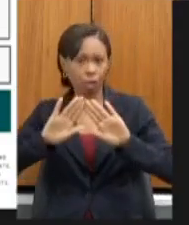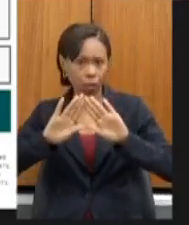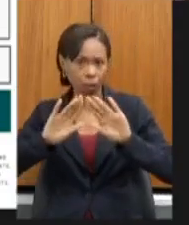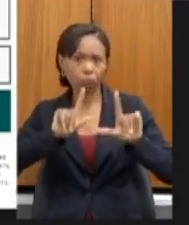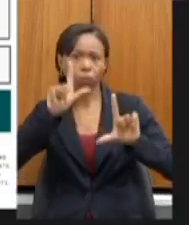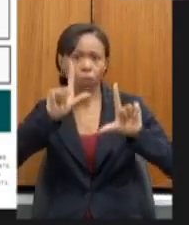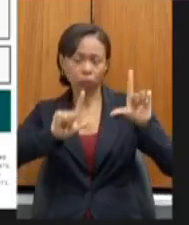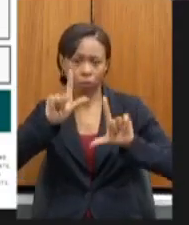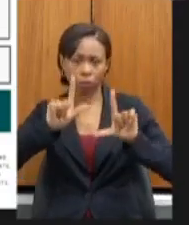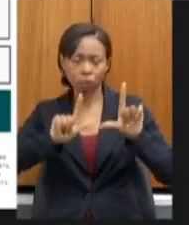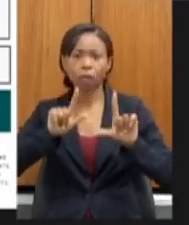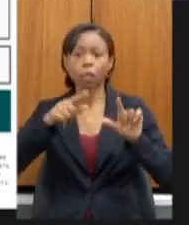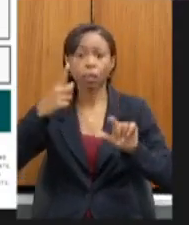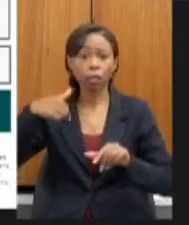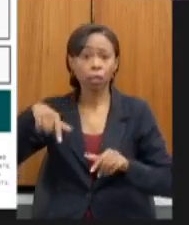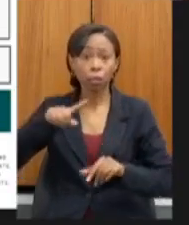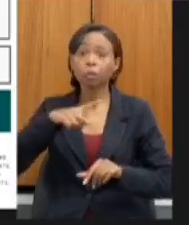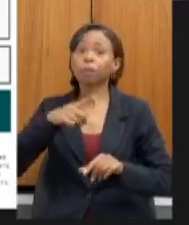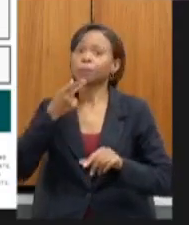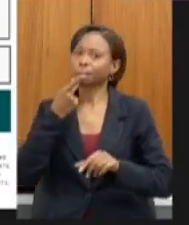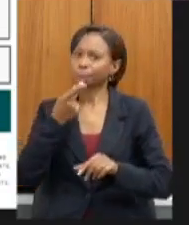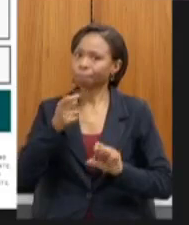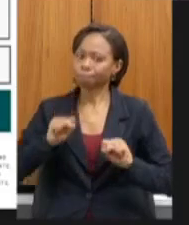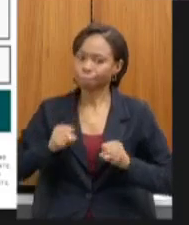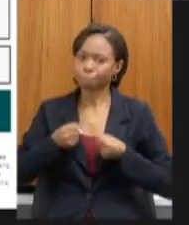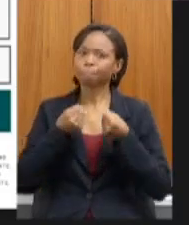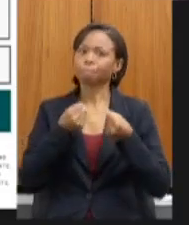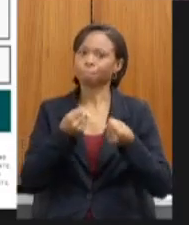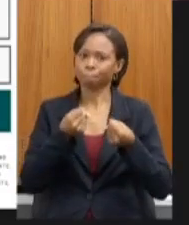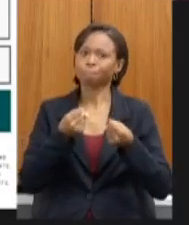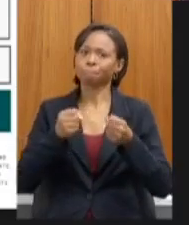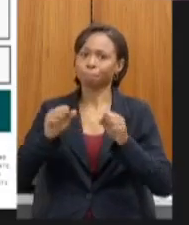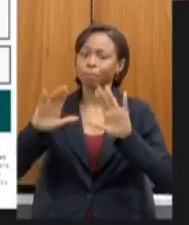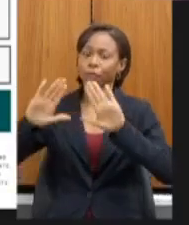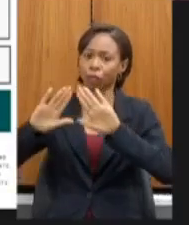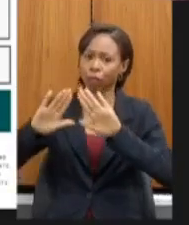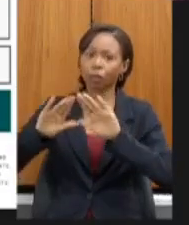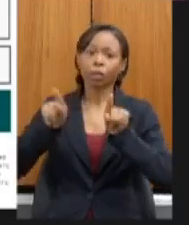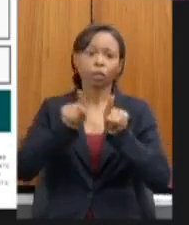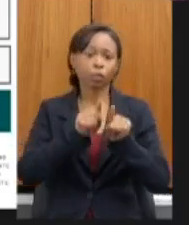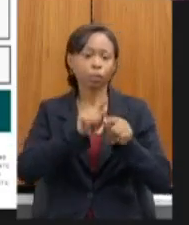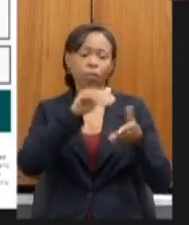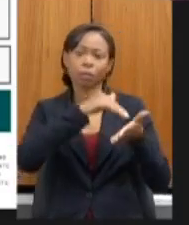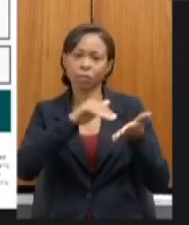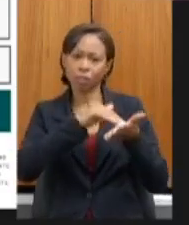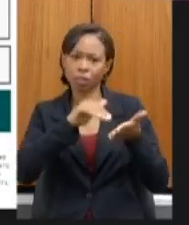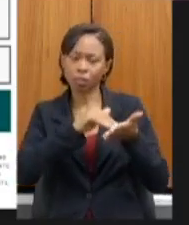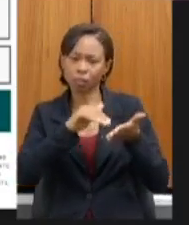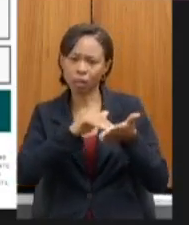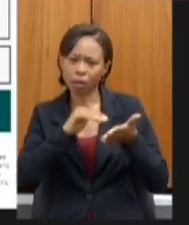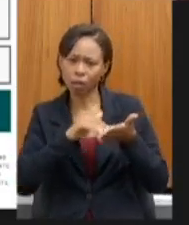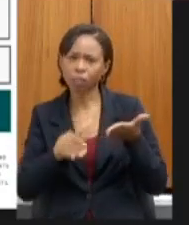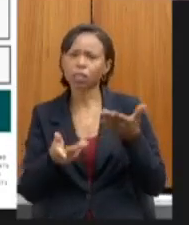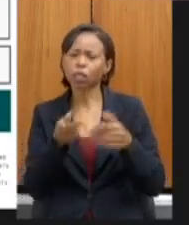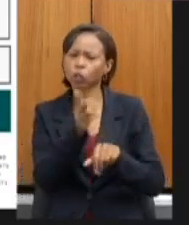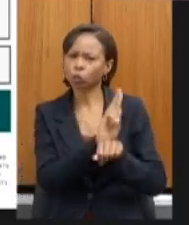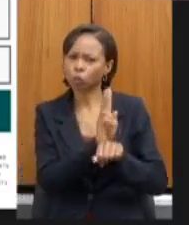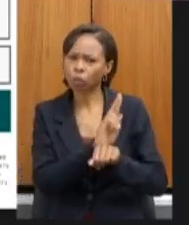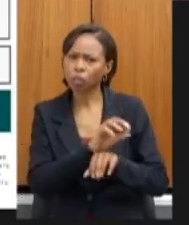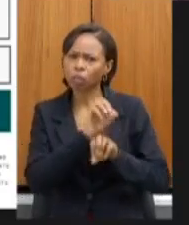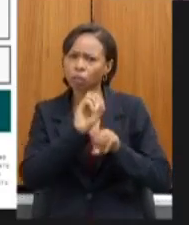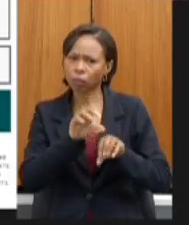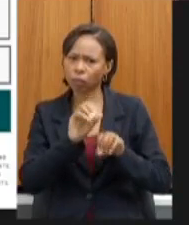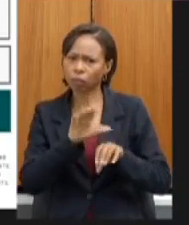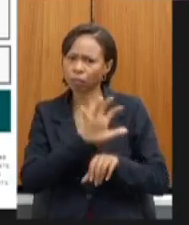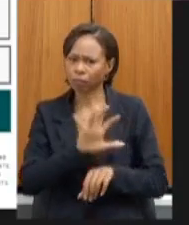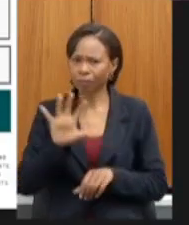destacar o esforço tanto da Rede Minas tanto dos técnicos da Secretaria dos superintendentes regionais de ensino e da própria